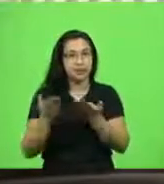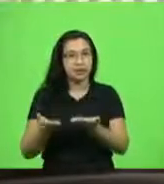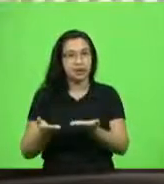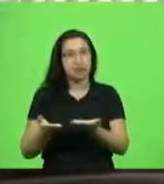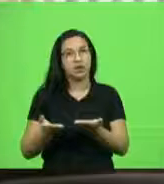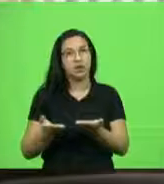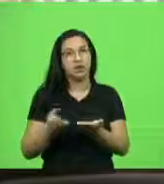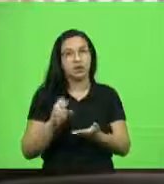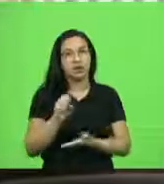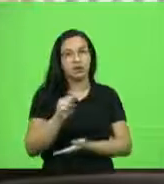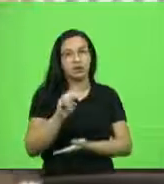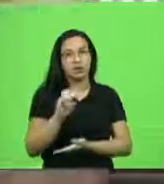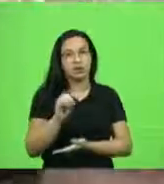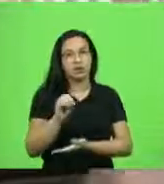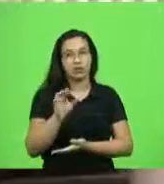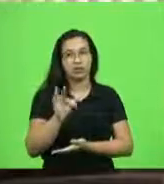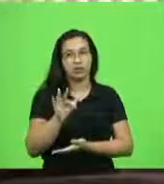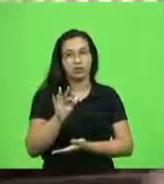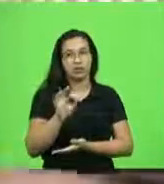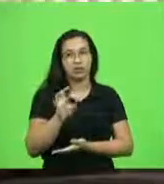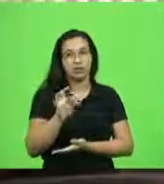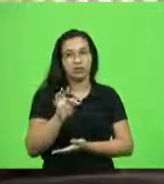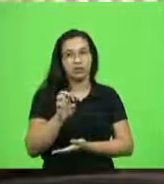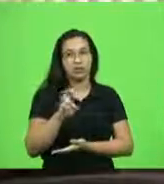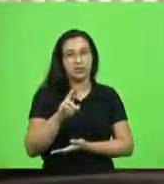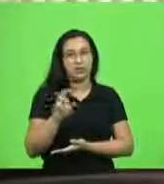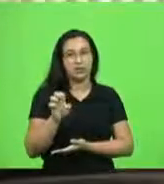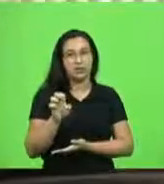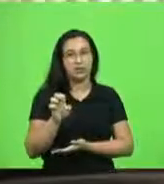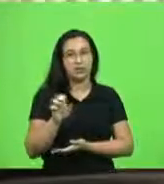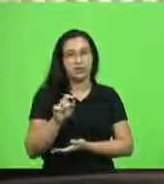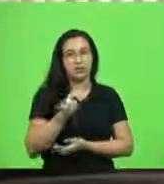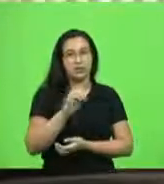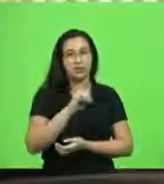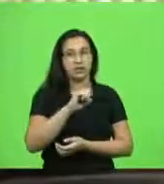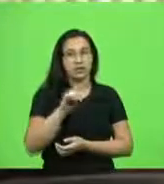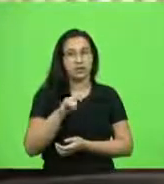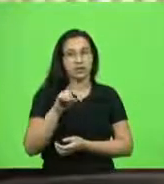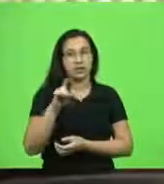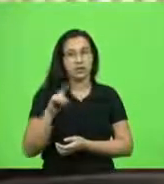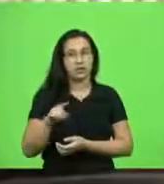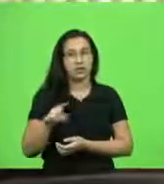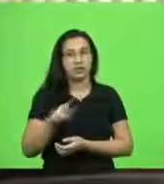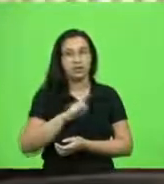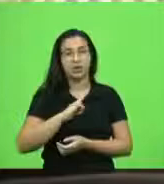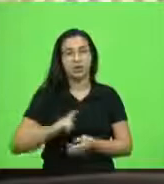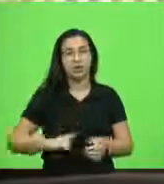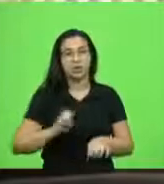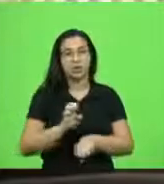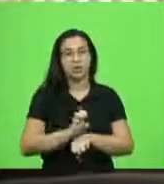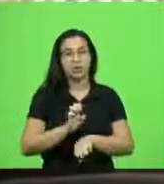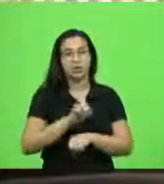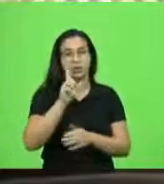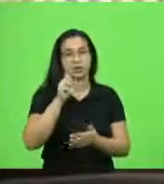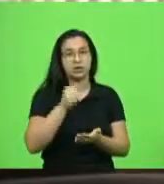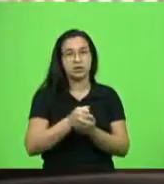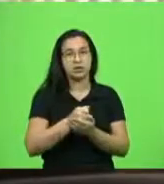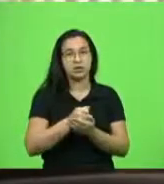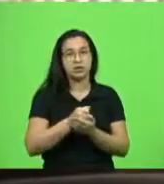OZZ e para o governo do Estado decidiu, por falta de pagamento,